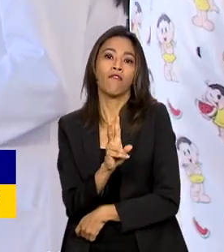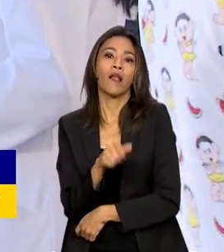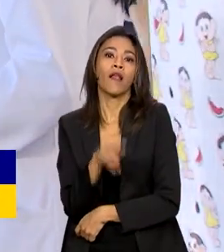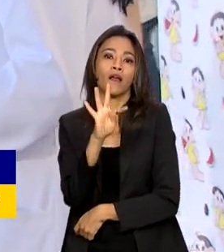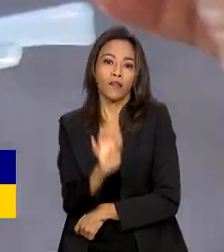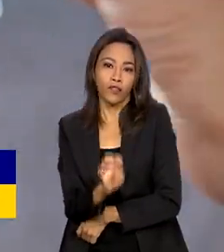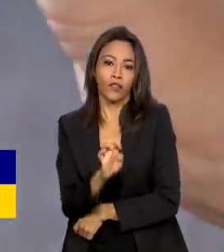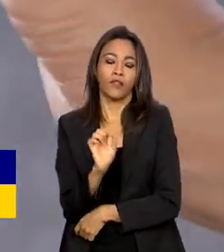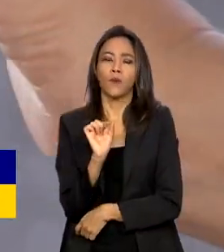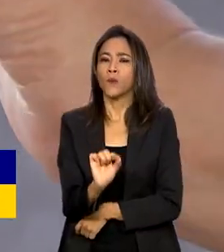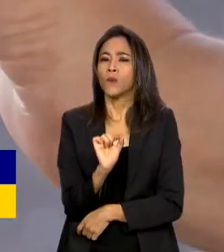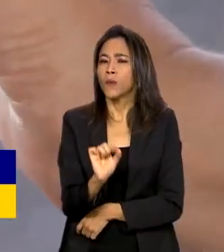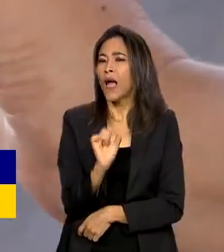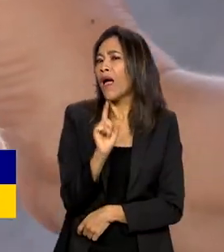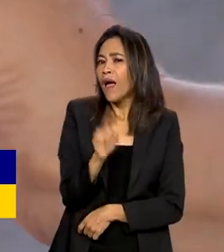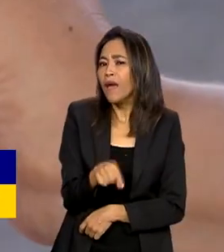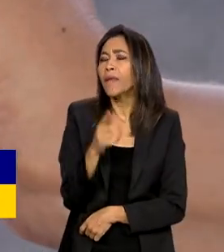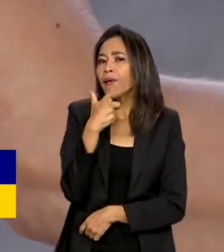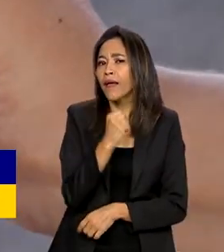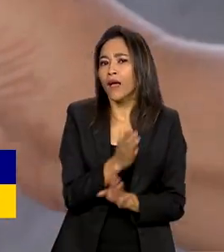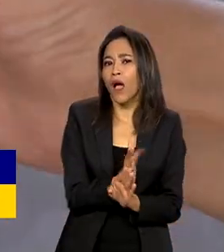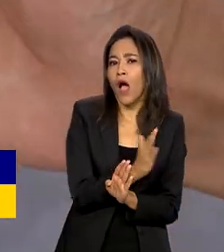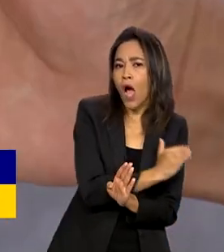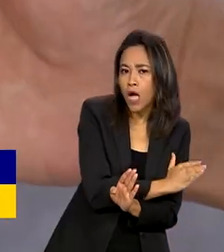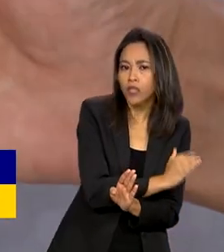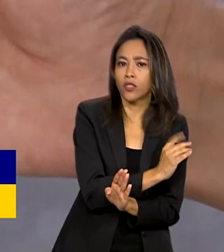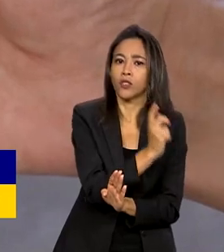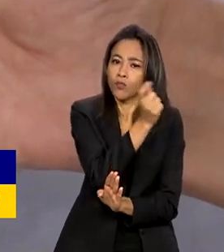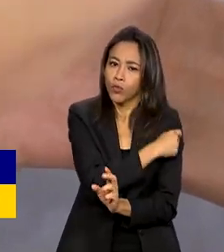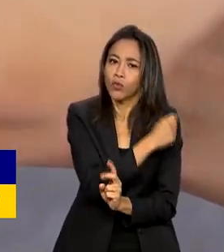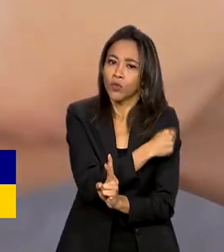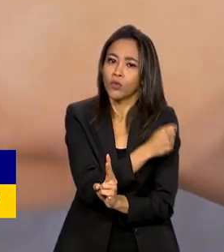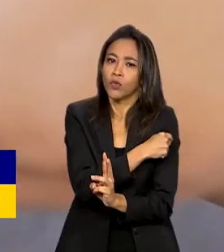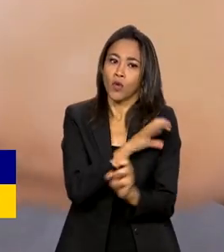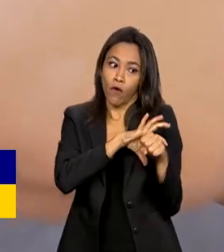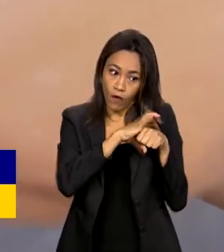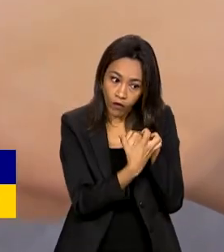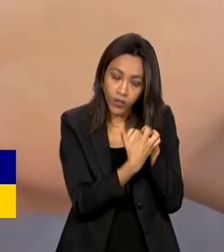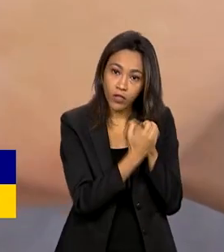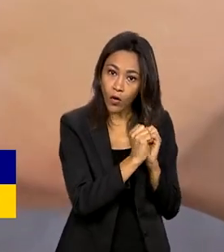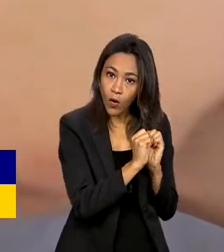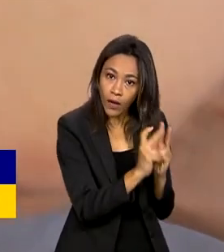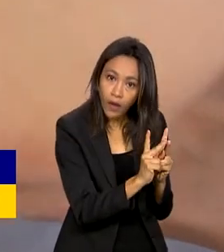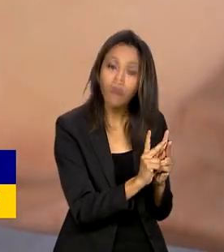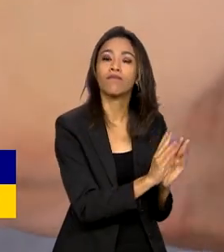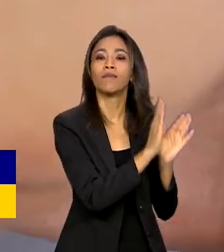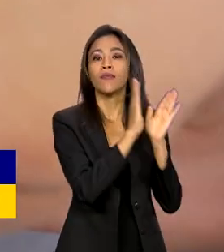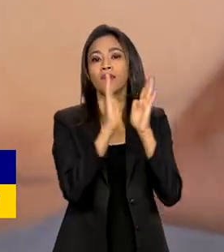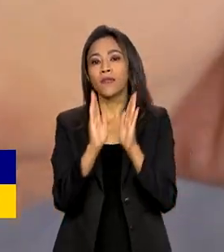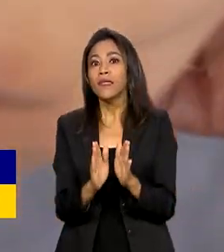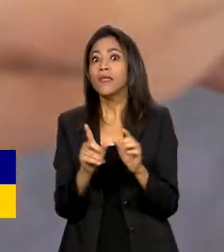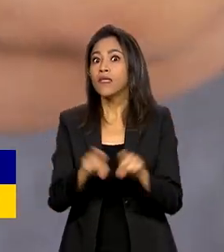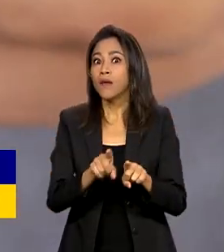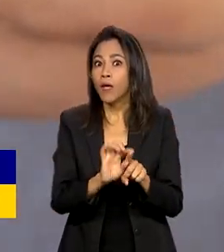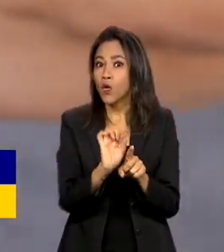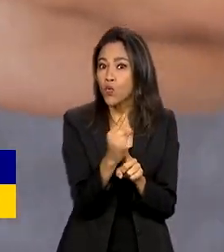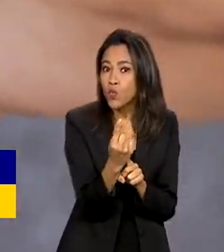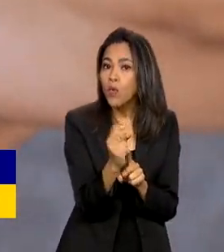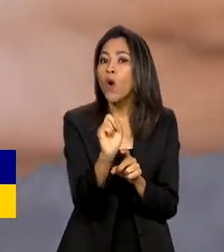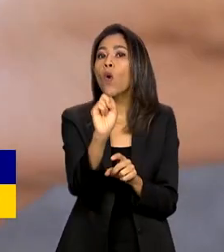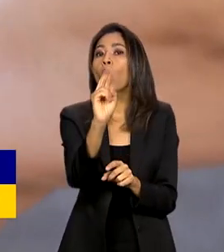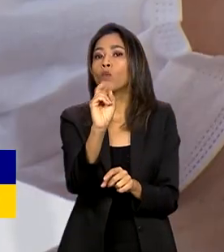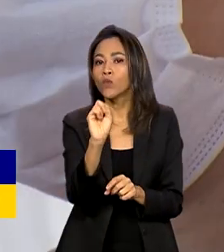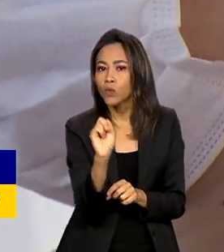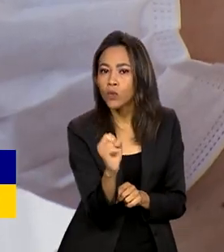imunizante é voltado para quem já completou o esquema básico contra o coronavírus ou para quem recebeu uma ou